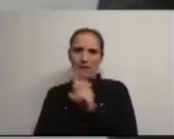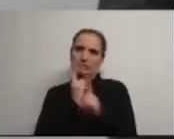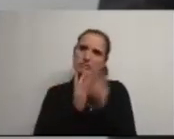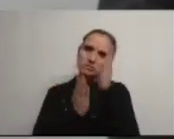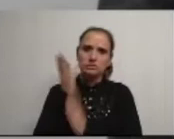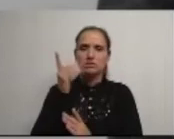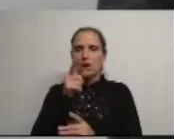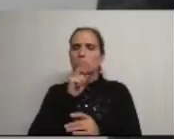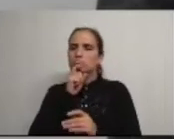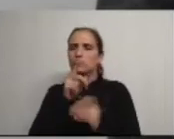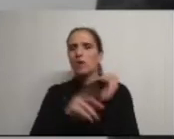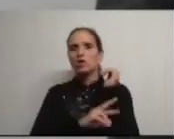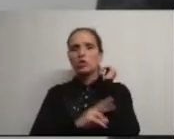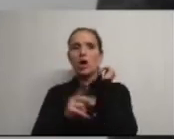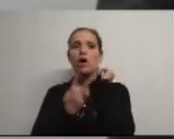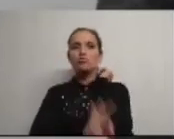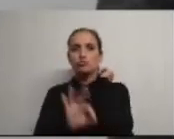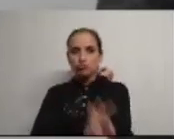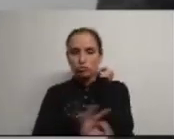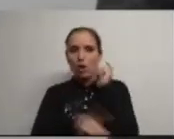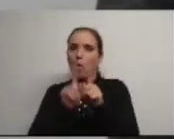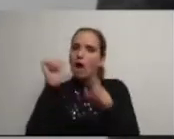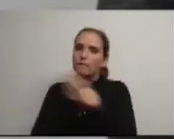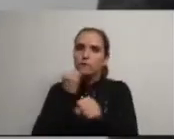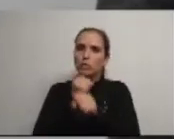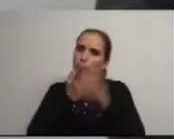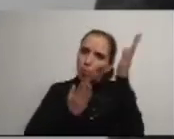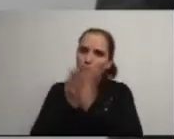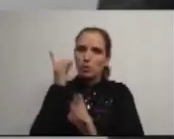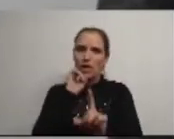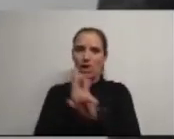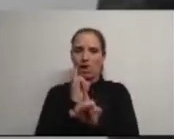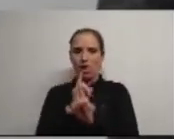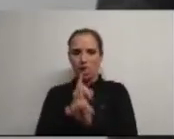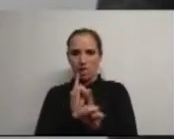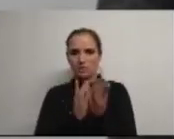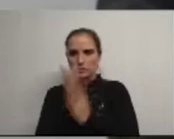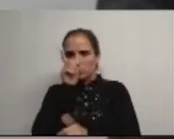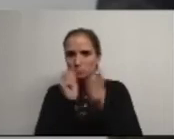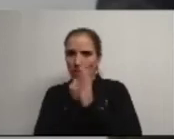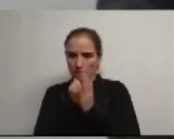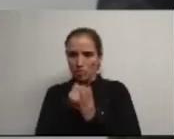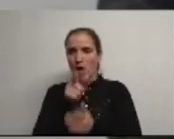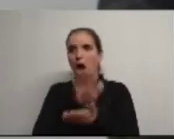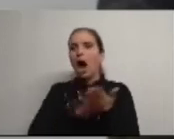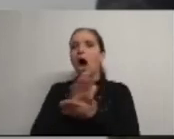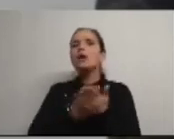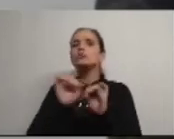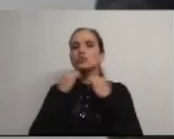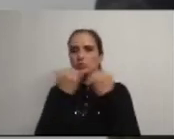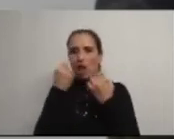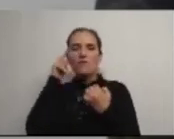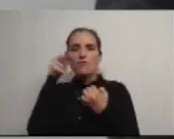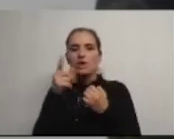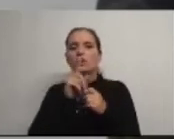permitindo assim à Junta de Freguesias cumprir a sua função junto das suas populações. Na área social, verificou-se